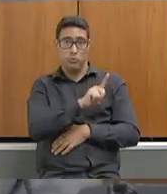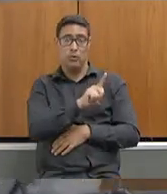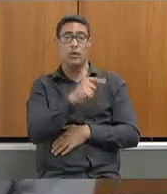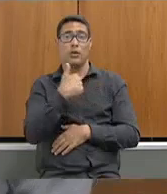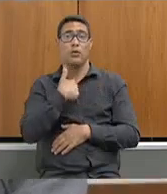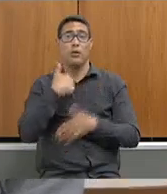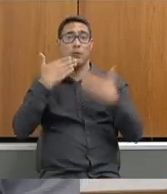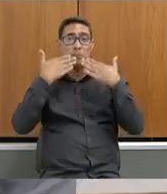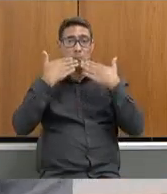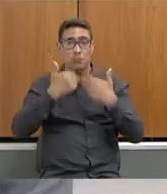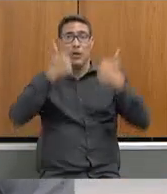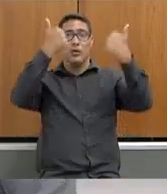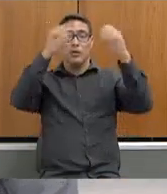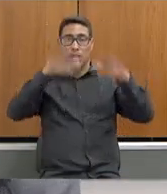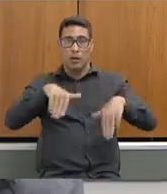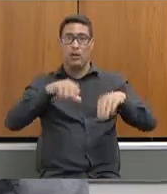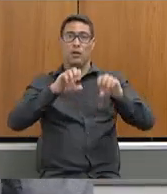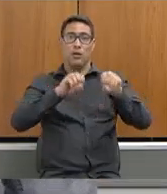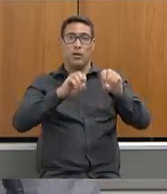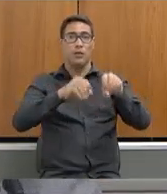para a educação. Foi muito bom.